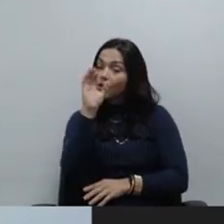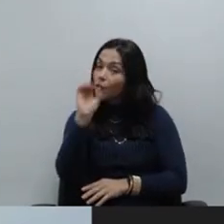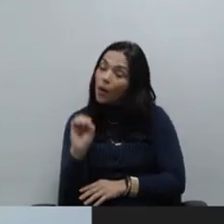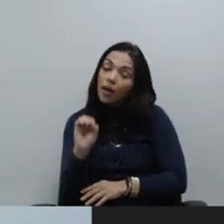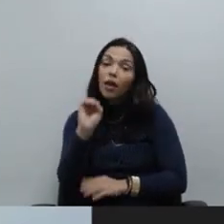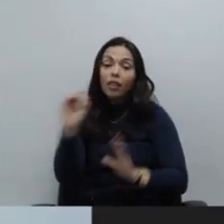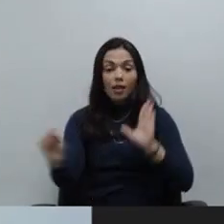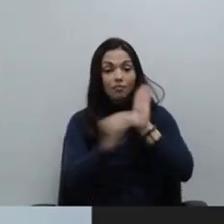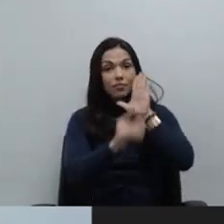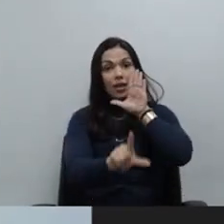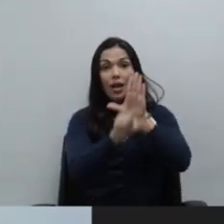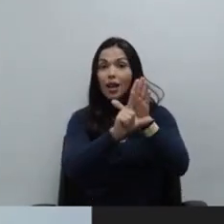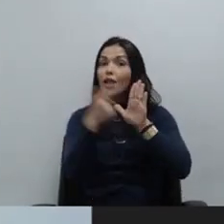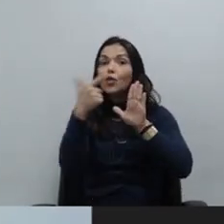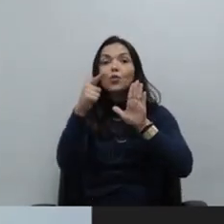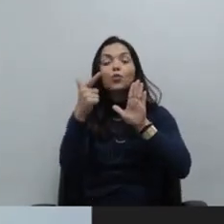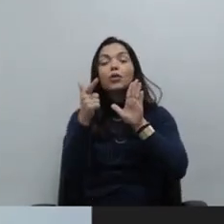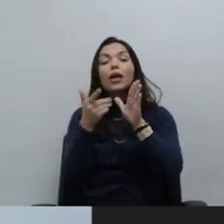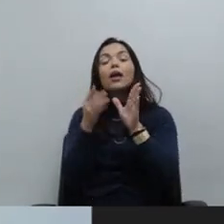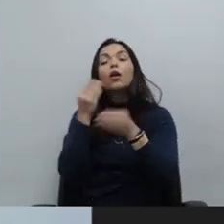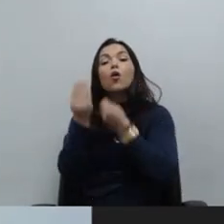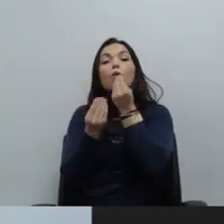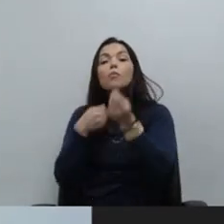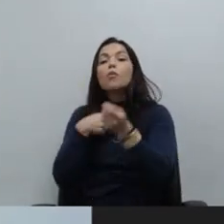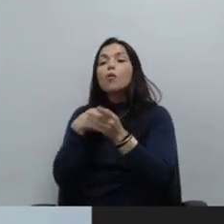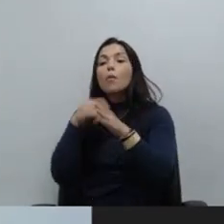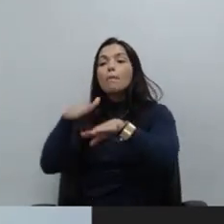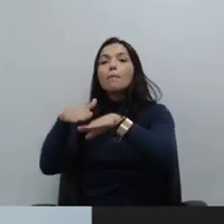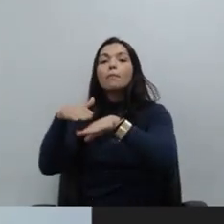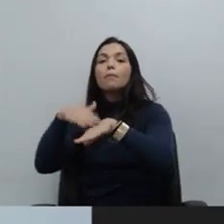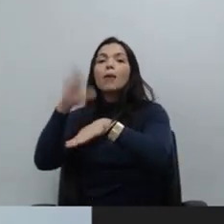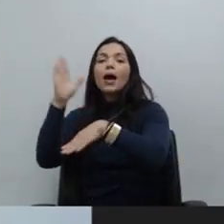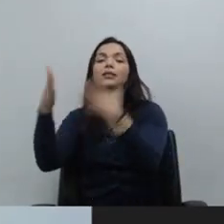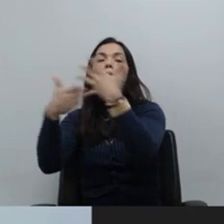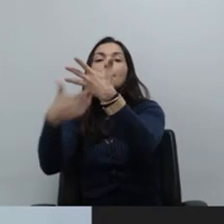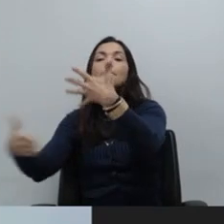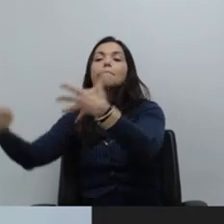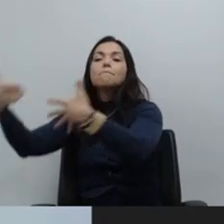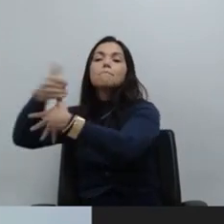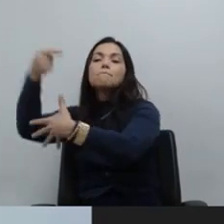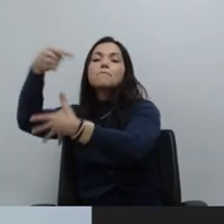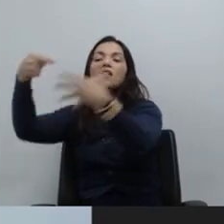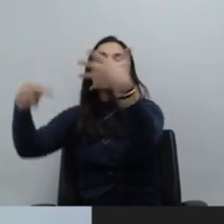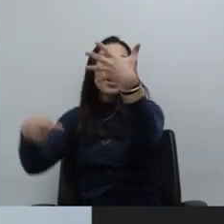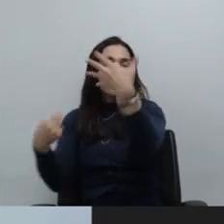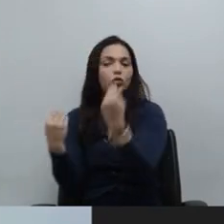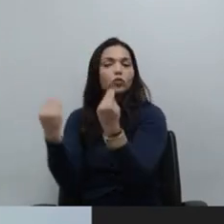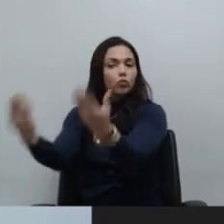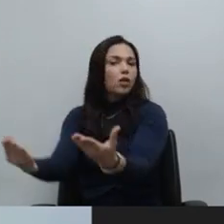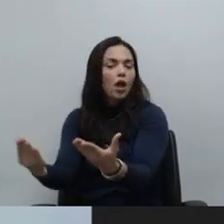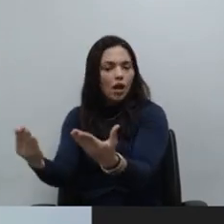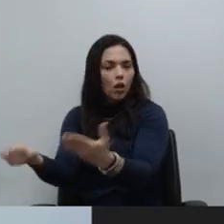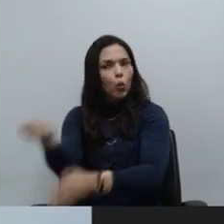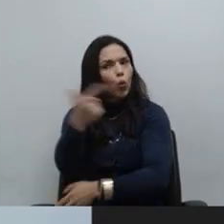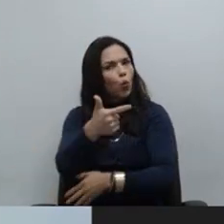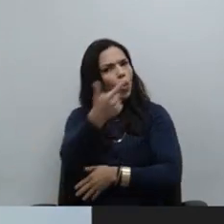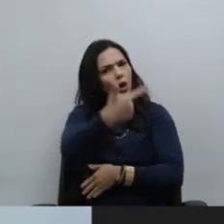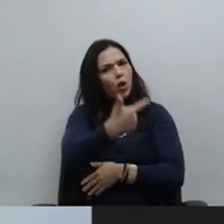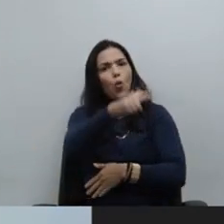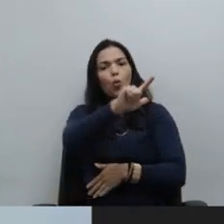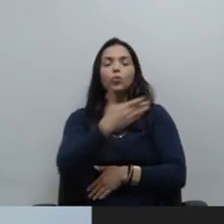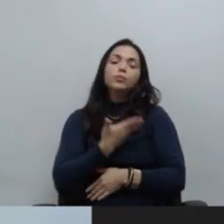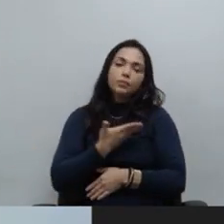distinção de tratamento entre os colegas, de modo que, se realmente se consolidar, concretizar, esse